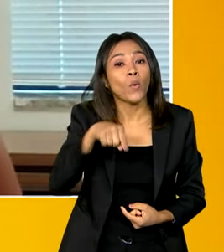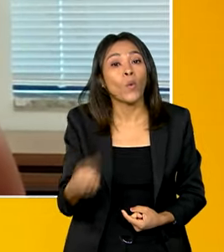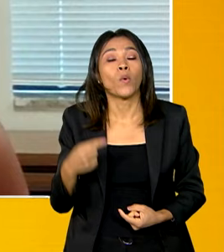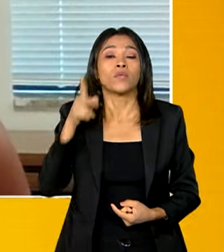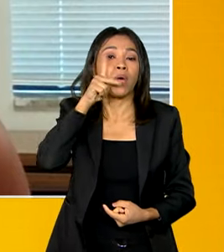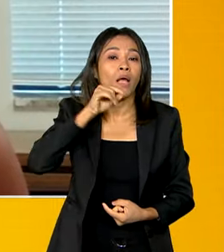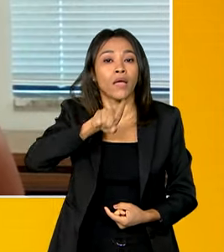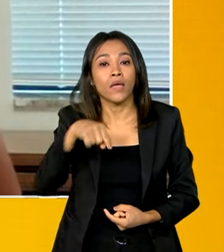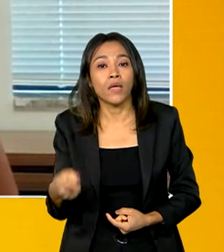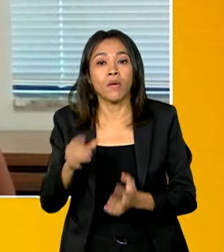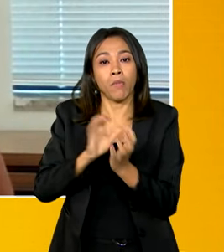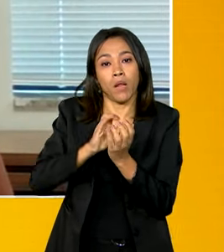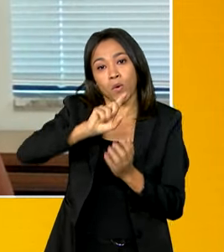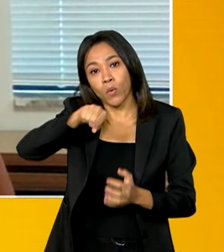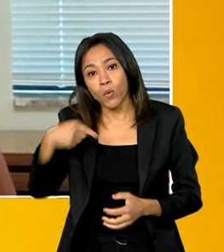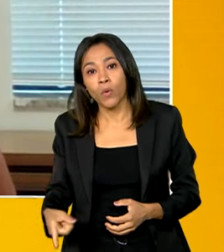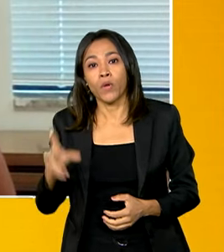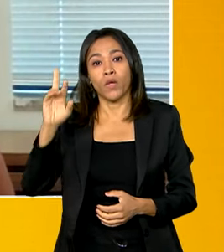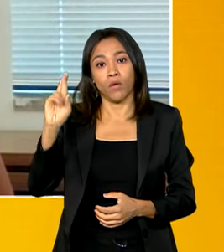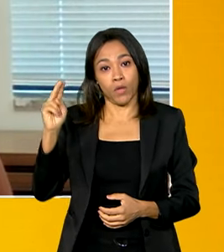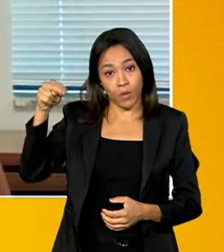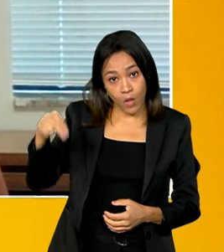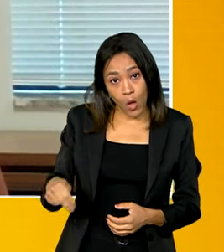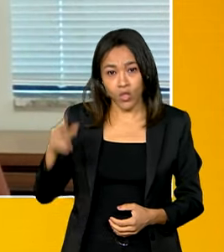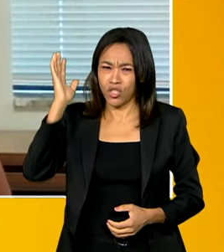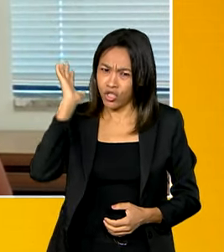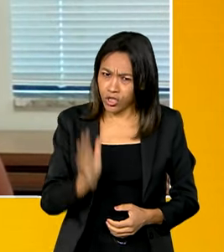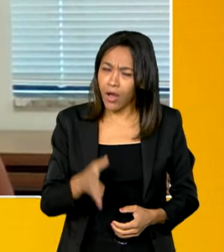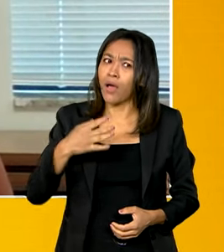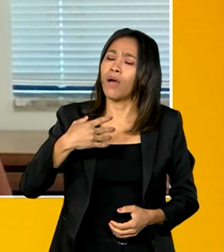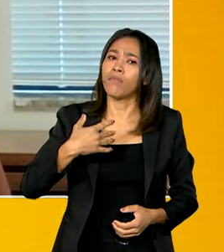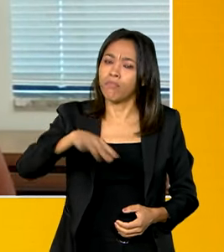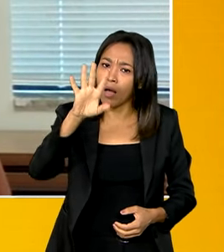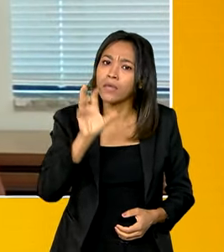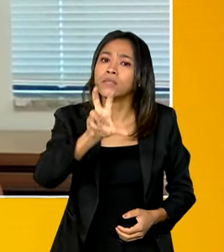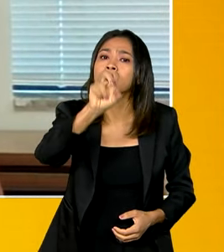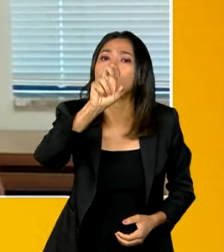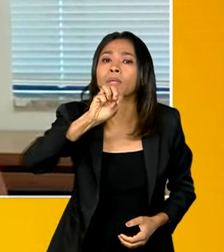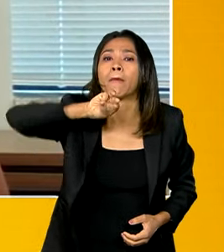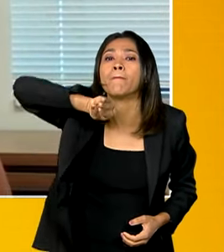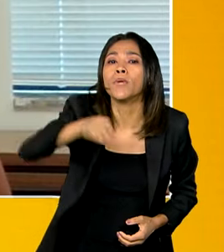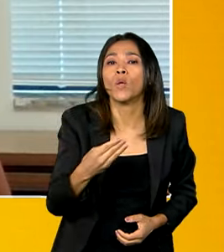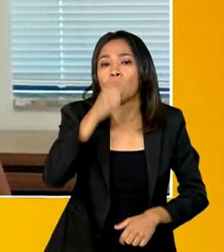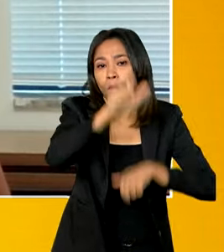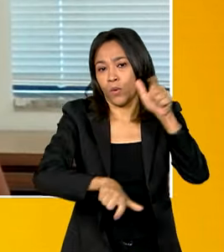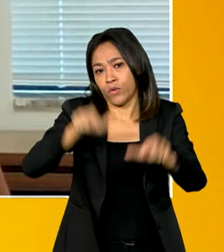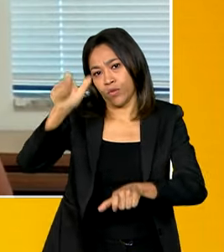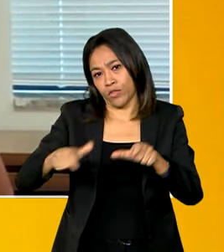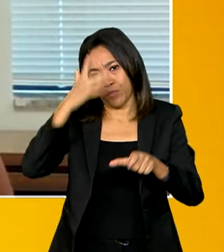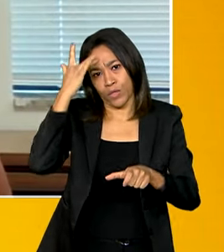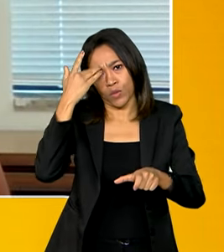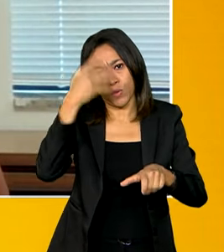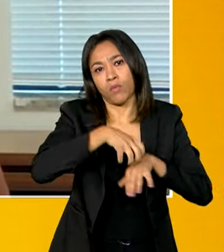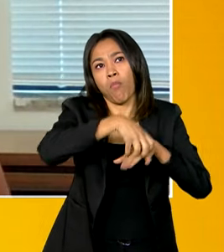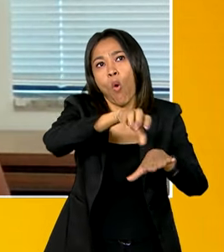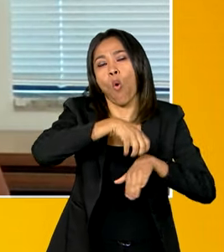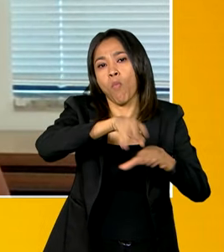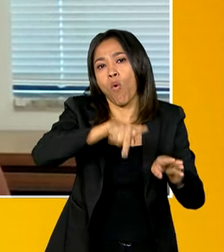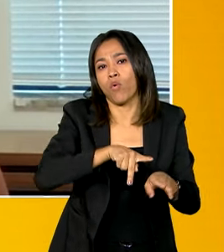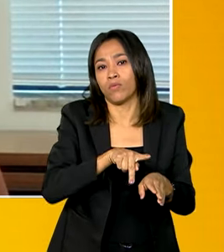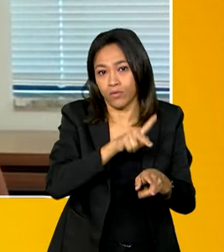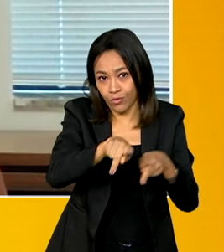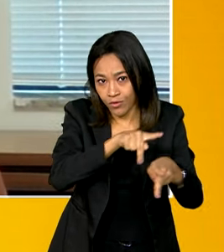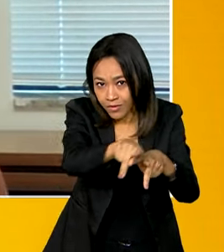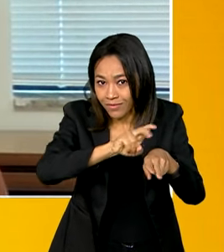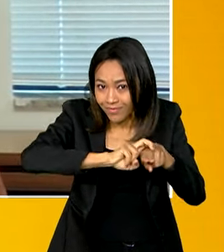Pernambuco e Grande do Norte. E já foram mais de 50 milhões de passageiros transportados. Nós temos, assim, eu